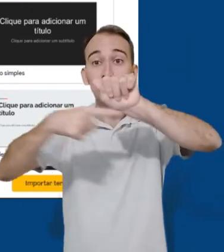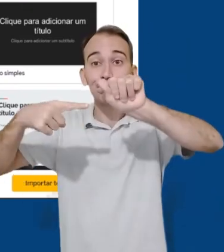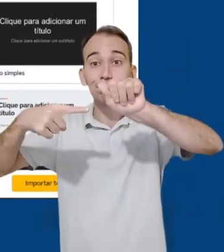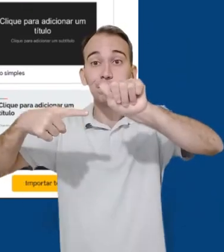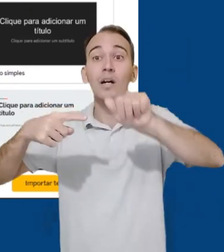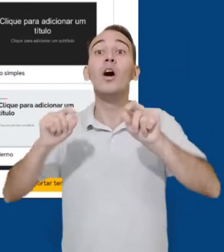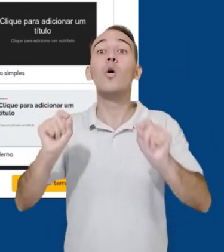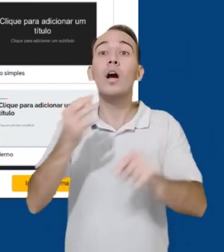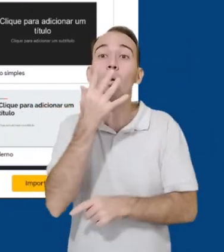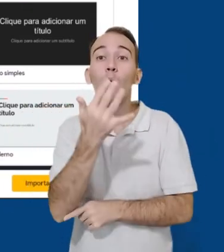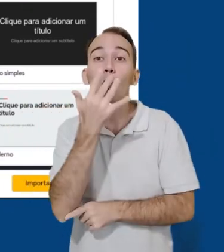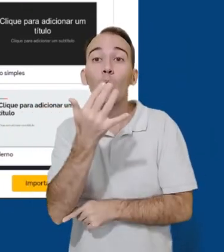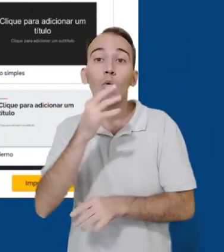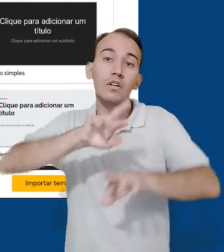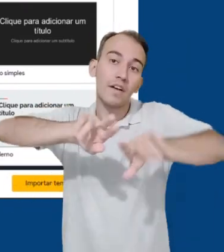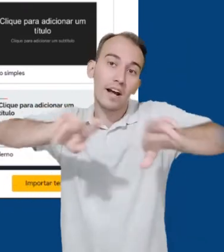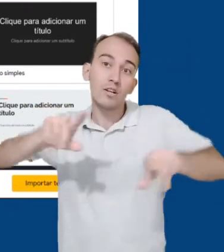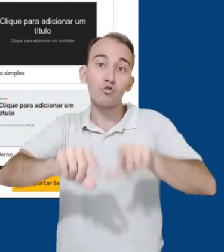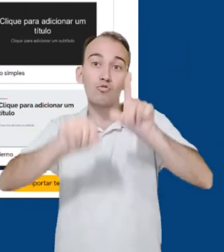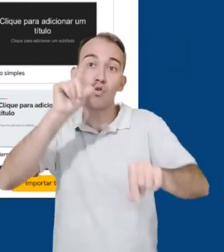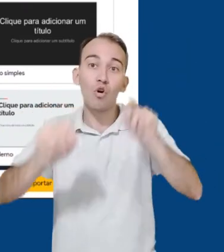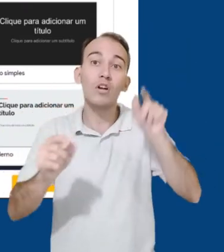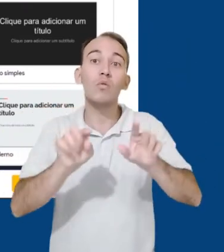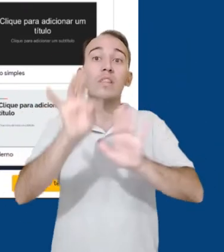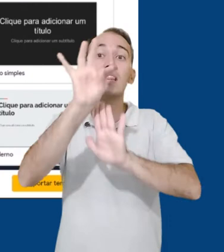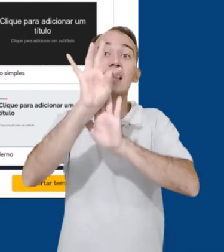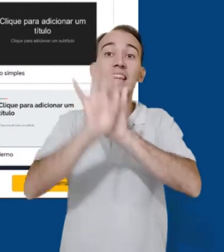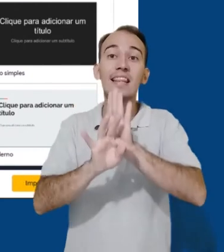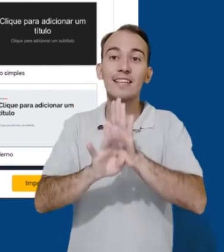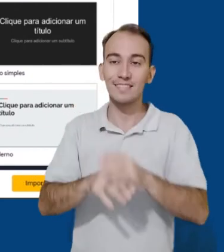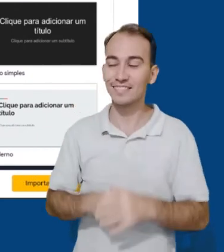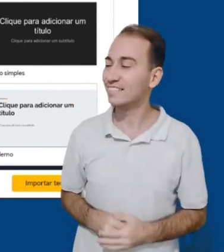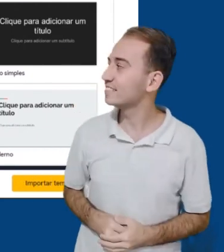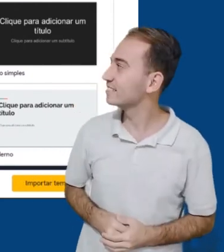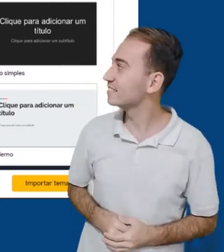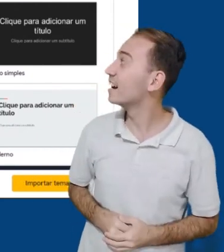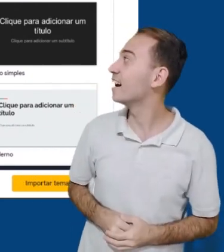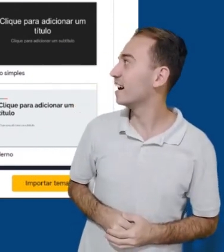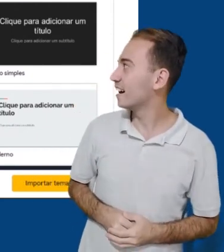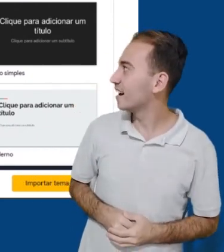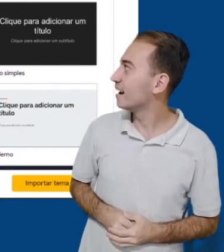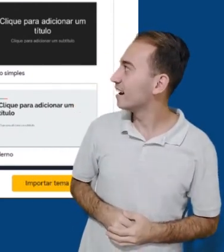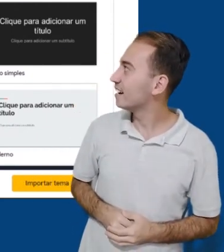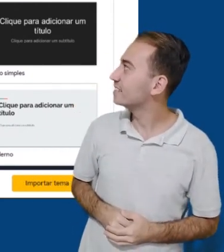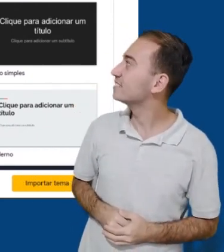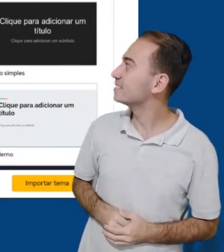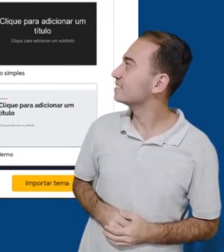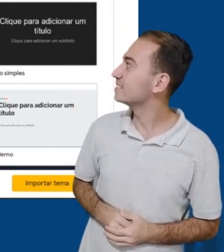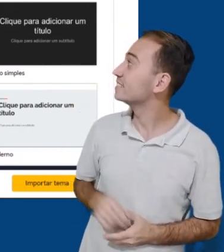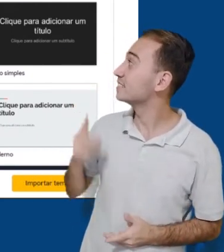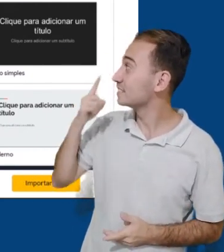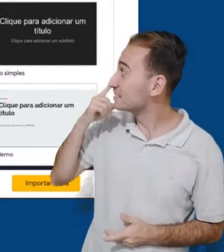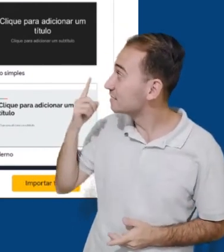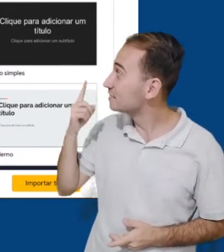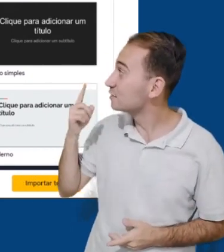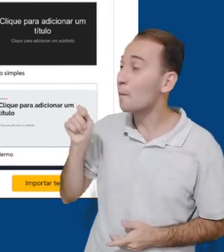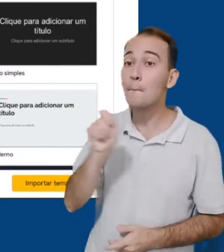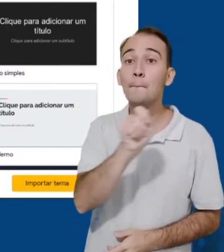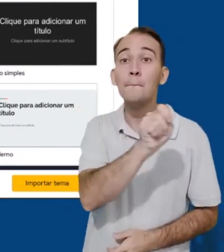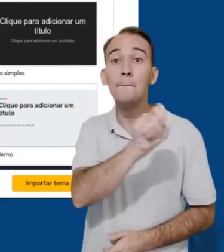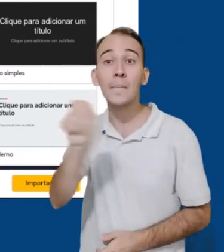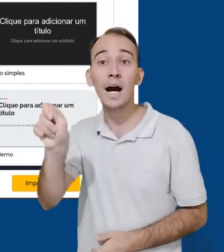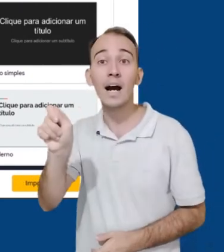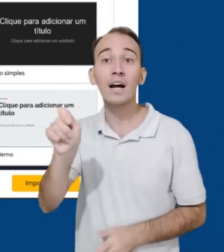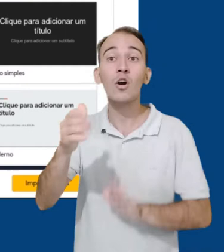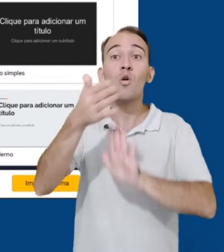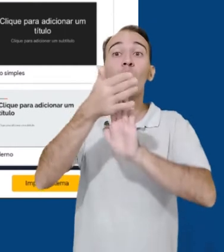clicarmos, podemos escolher de qual cor será o nosso texto. E se quisermos dar um destaque a mais ao nosso texto, o ícone de marcador nos